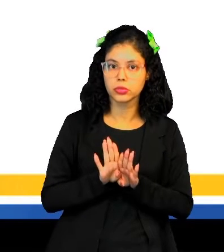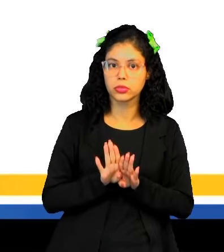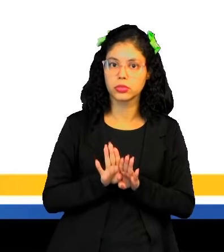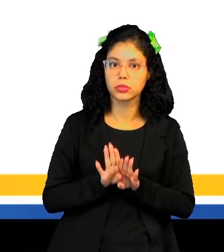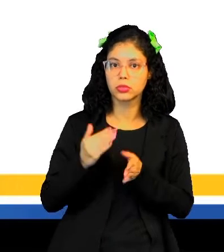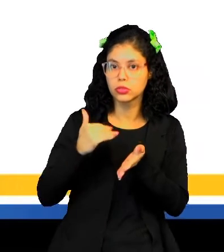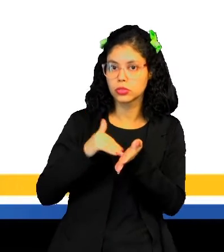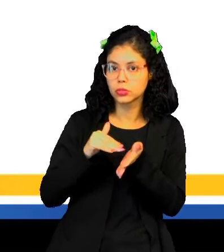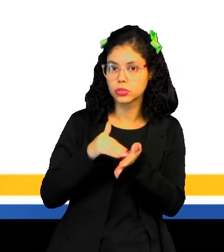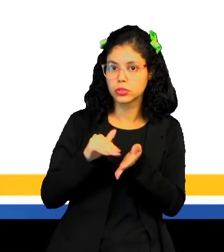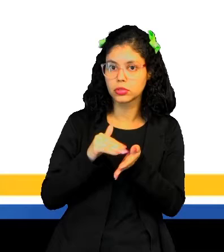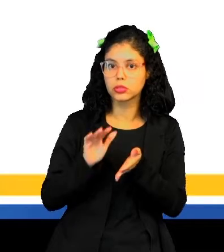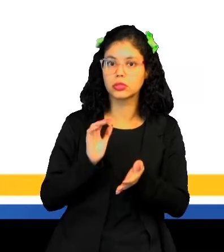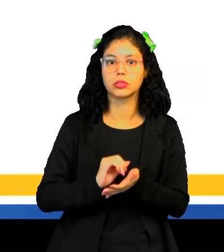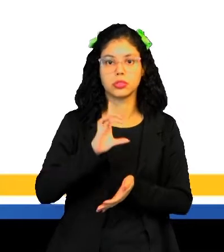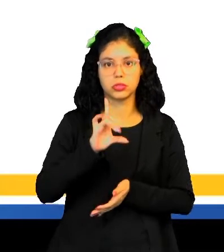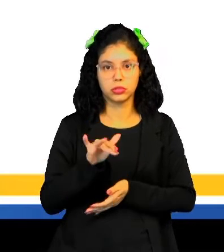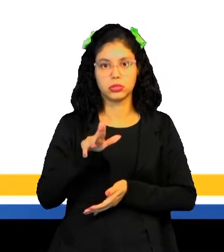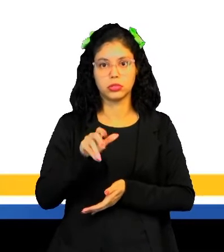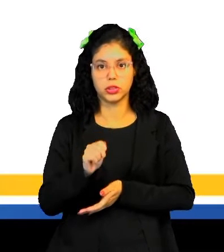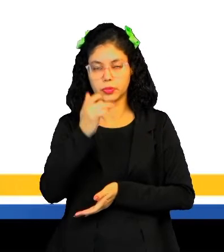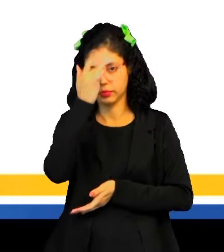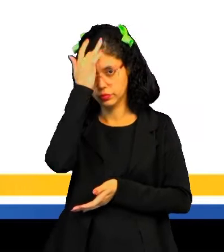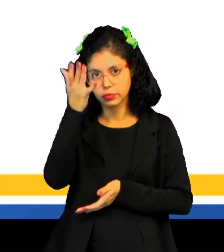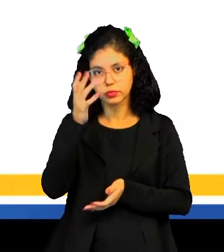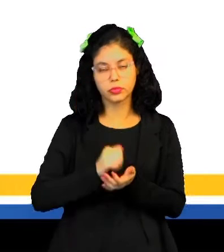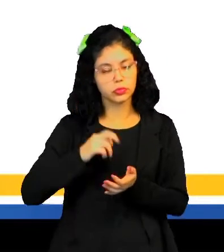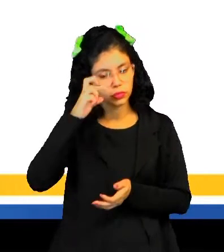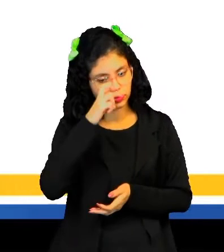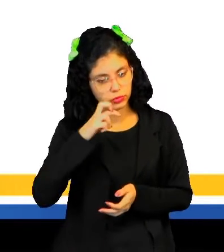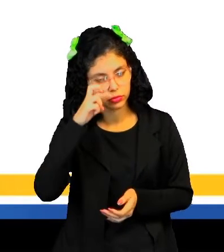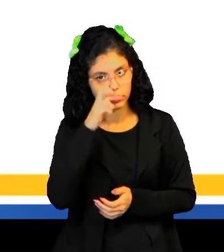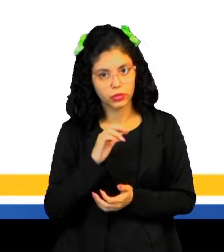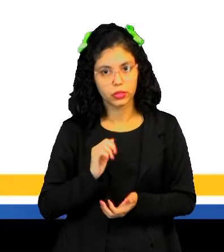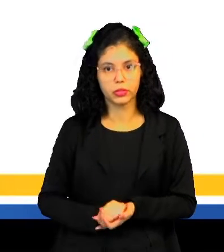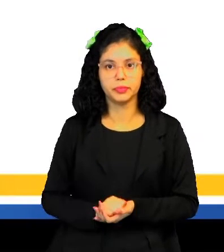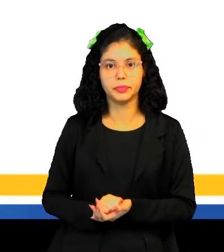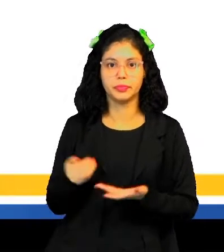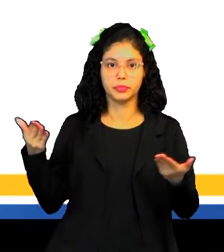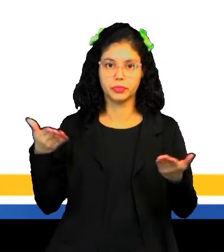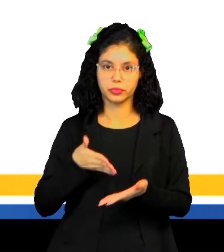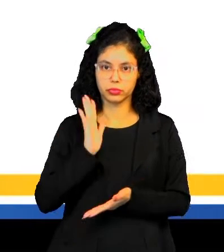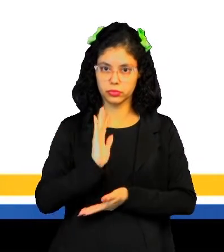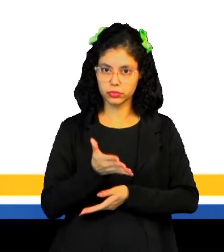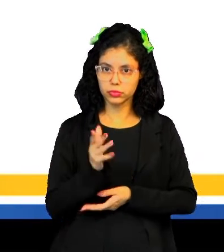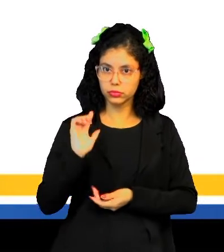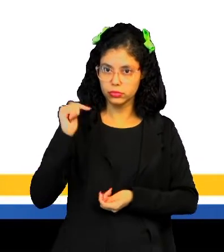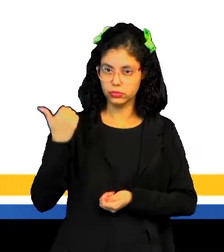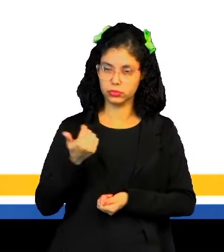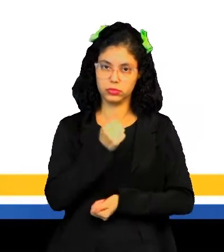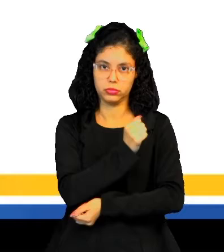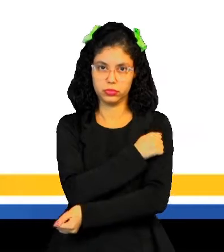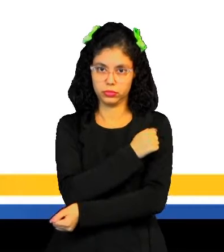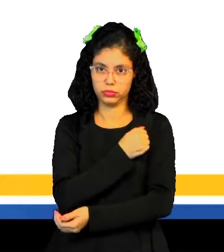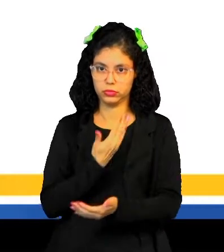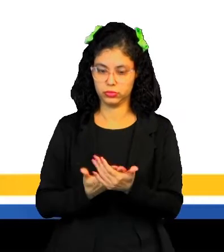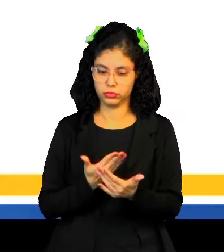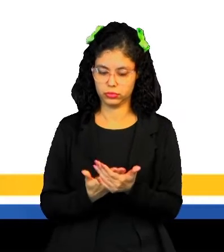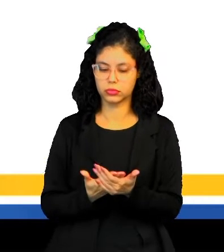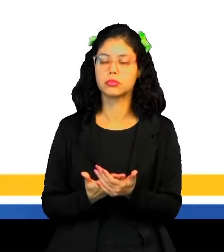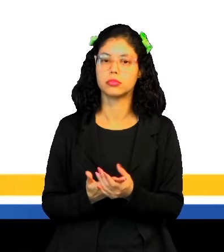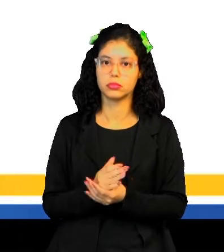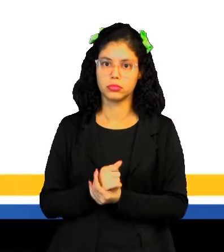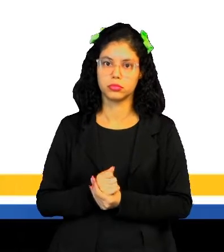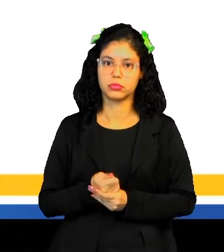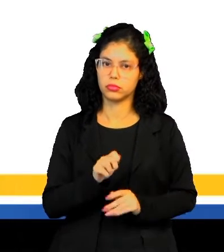administrativa da colônia, para que fique mais fácil, né? A fiscalização. A gente já comentou em outras aulas que a questão do